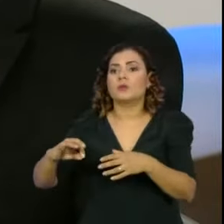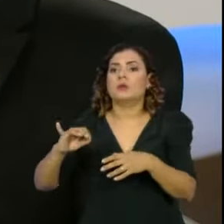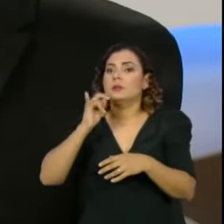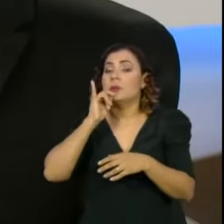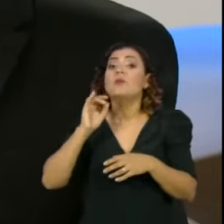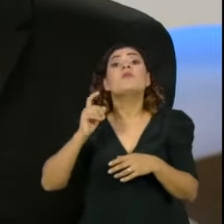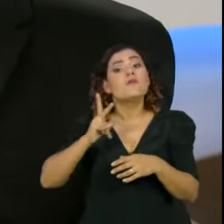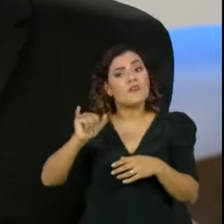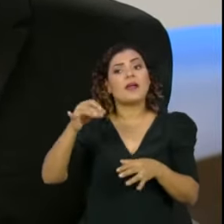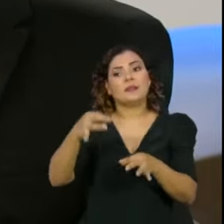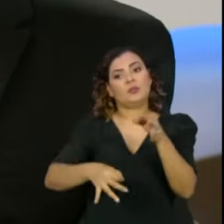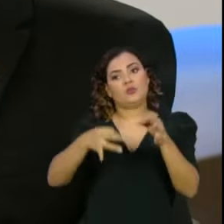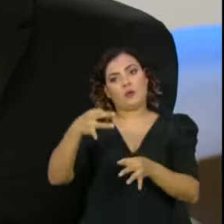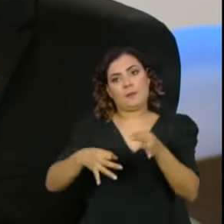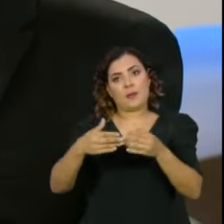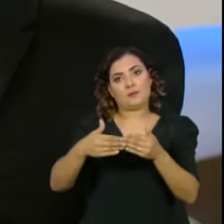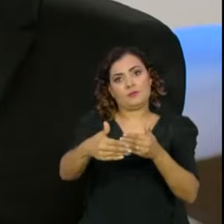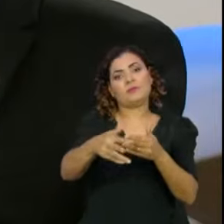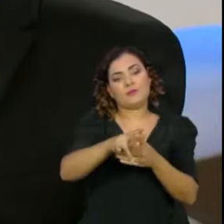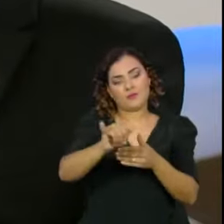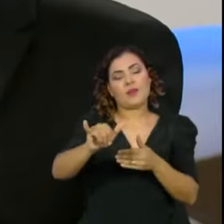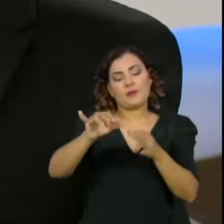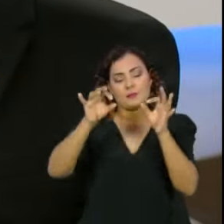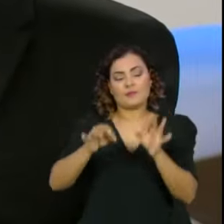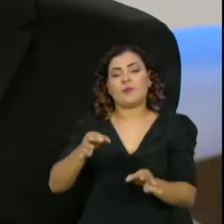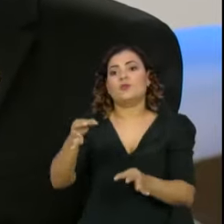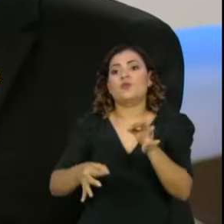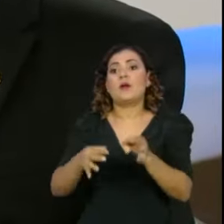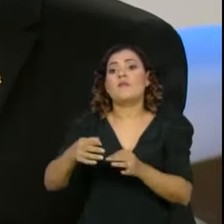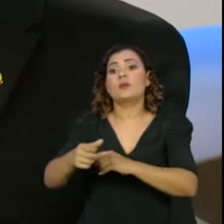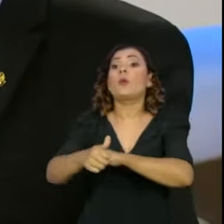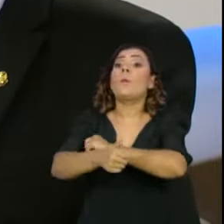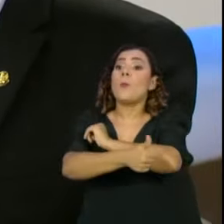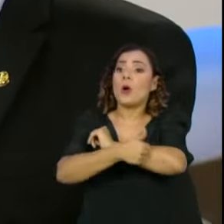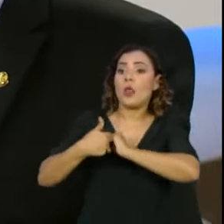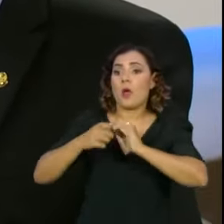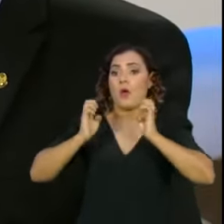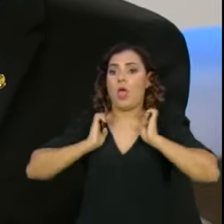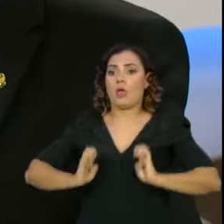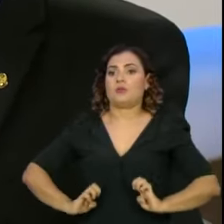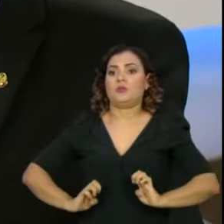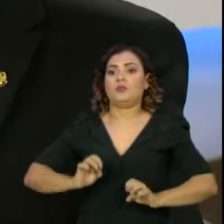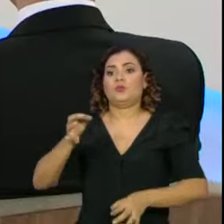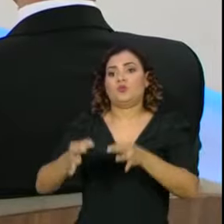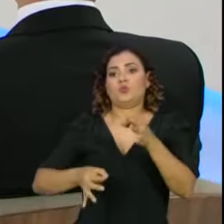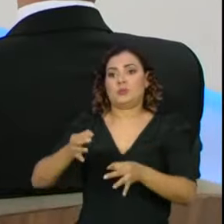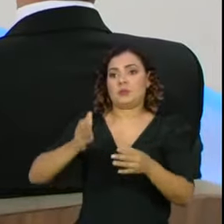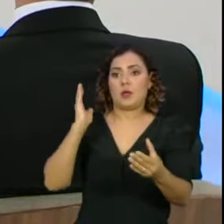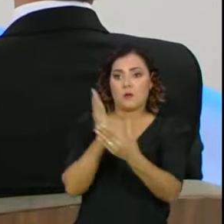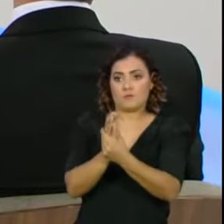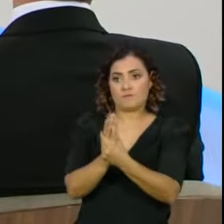haverá um julgamento próprio em algum instante, que é o julgamento moral, o julgamento ético, o julgamento judicial.